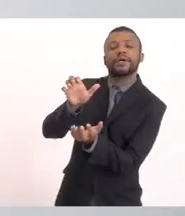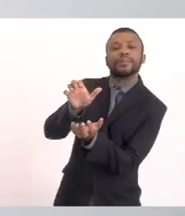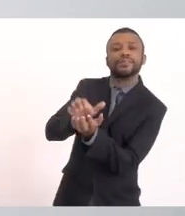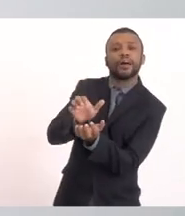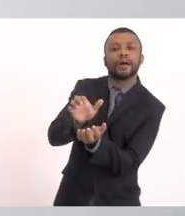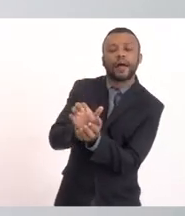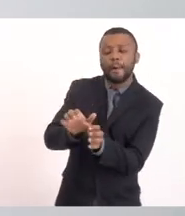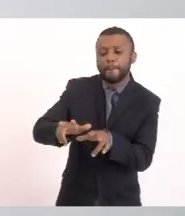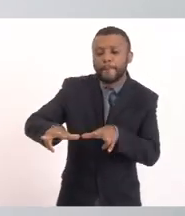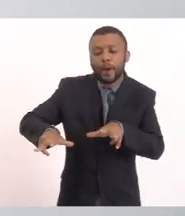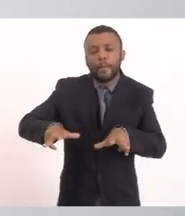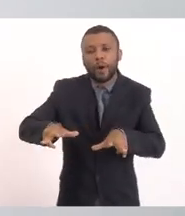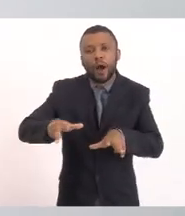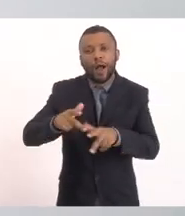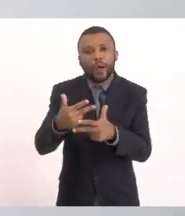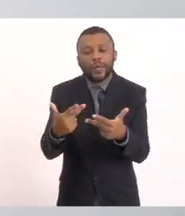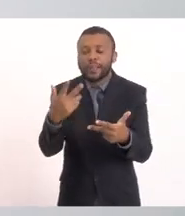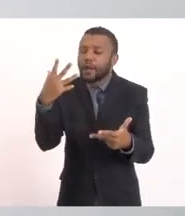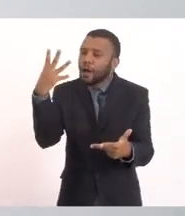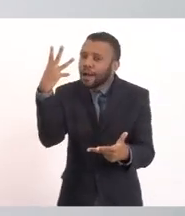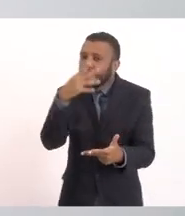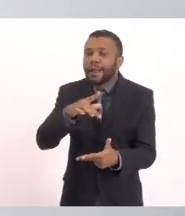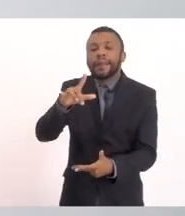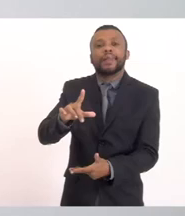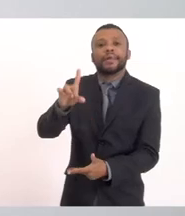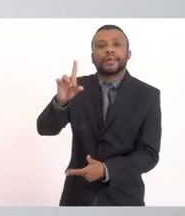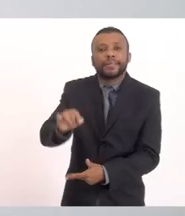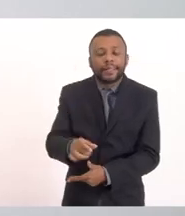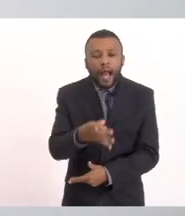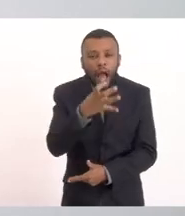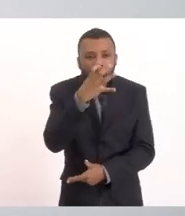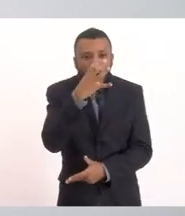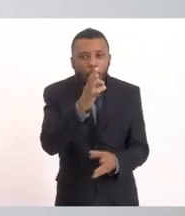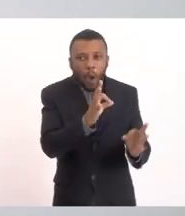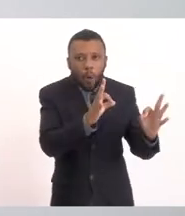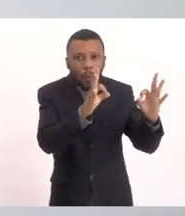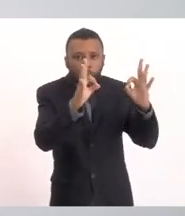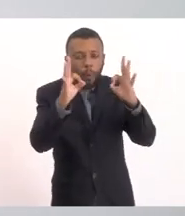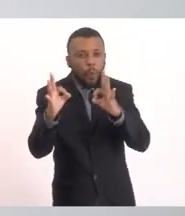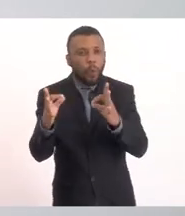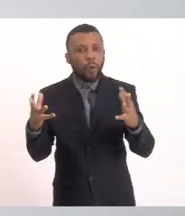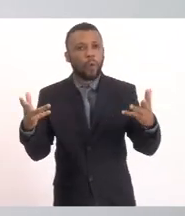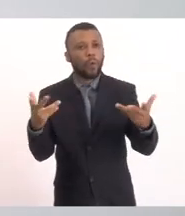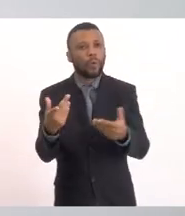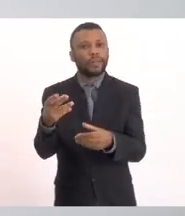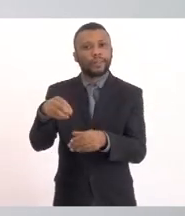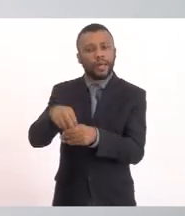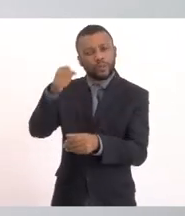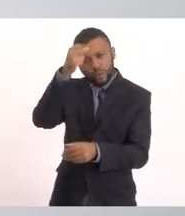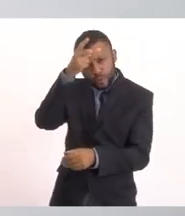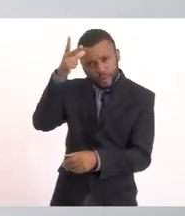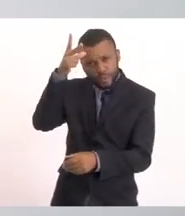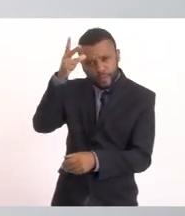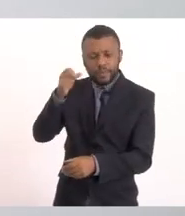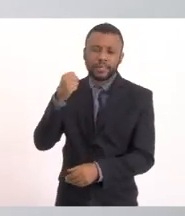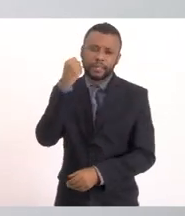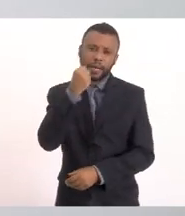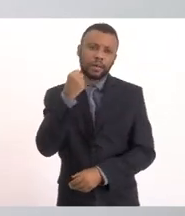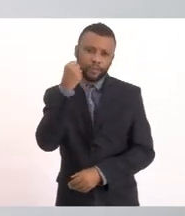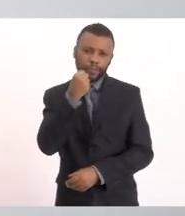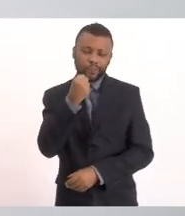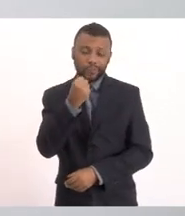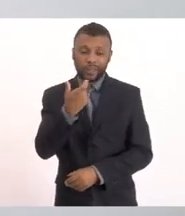É linda É uma coisa É uma preciosidade Dentro do município de Saquarema A Lagoa de